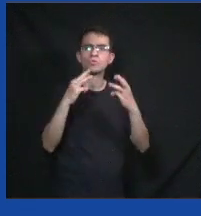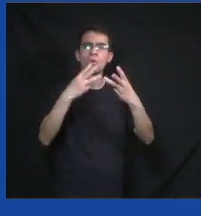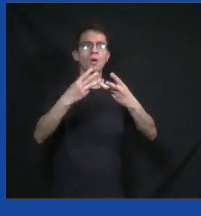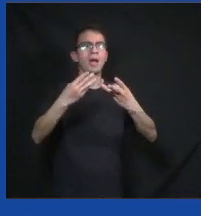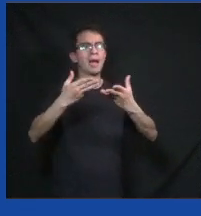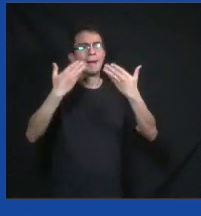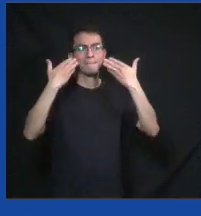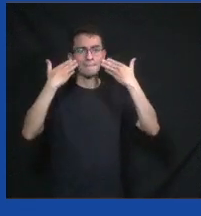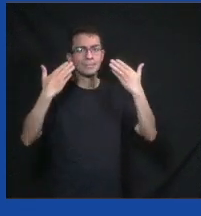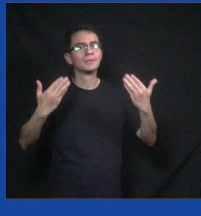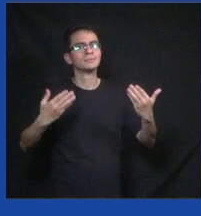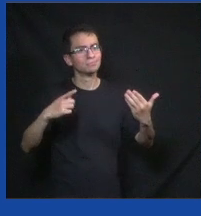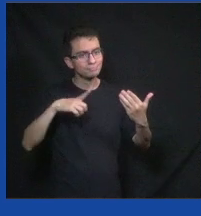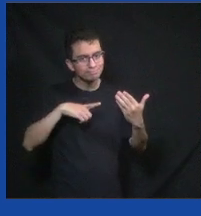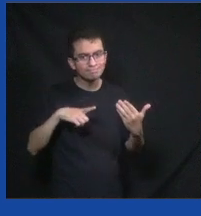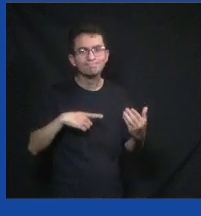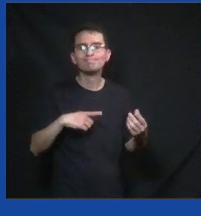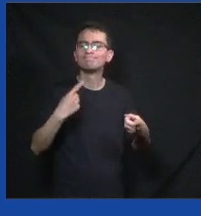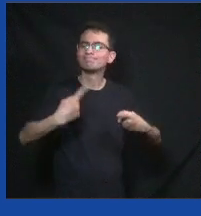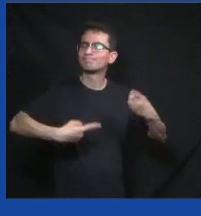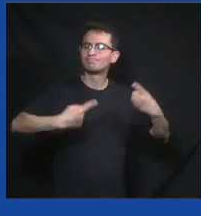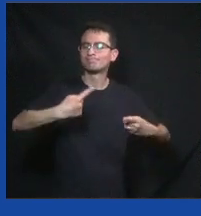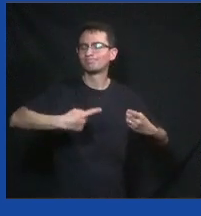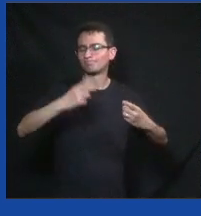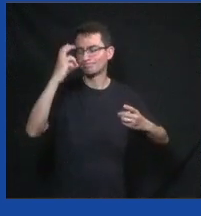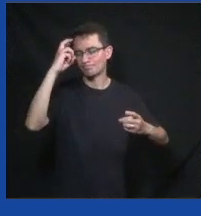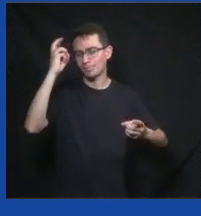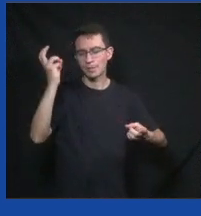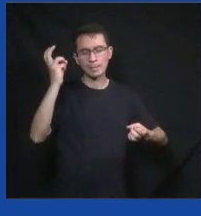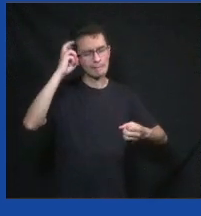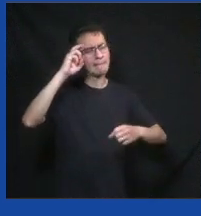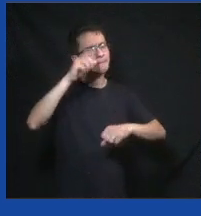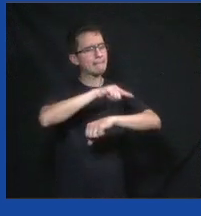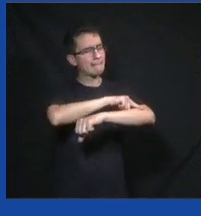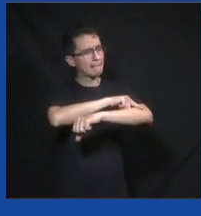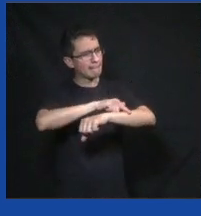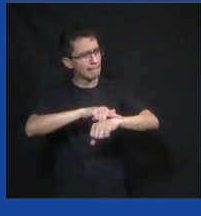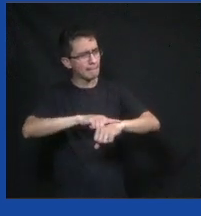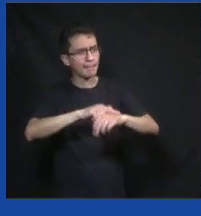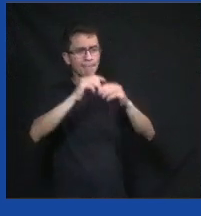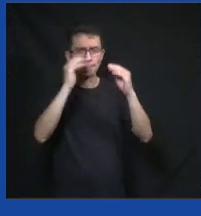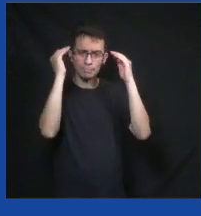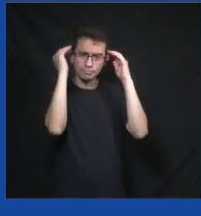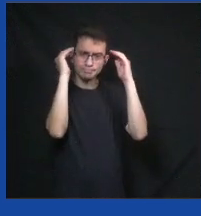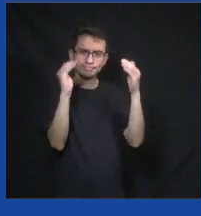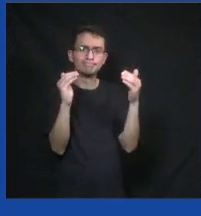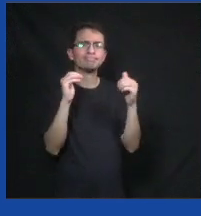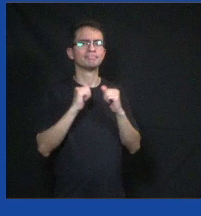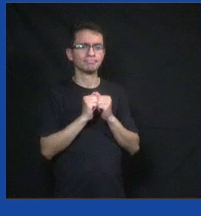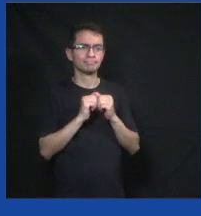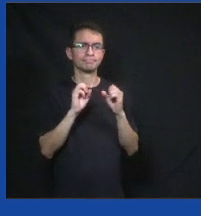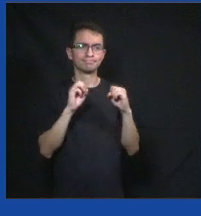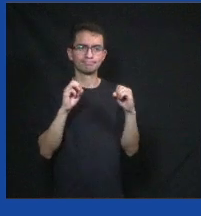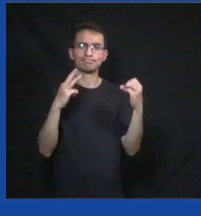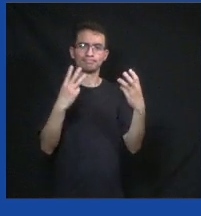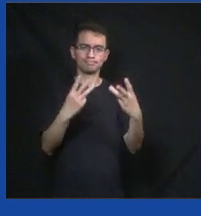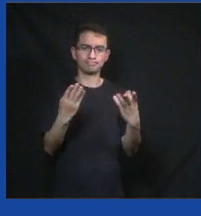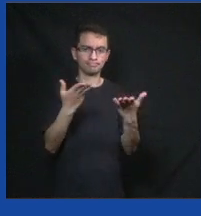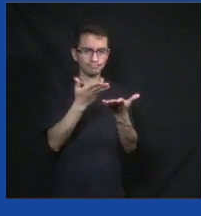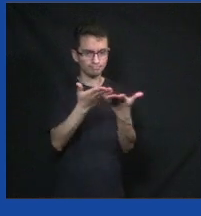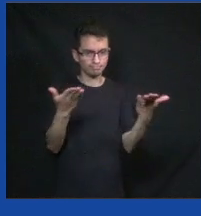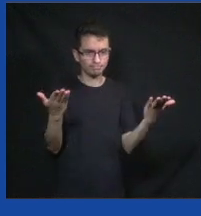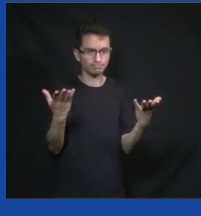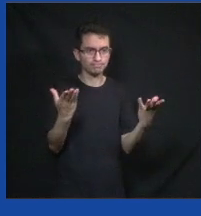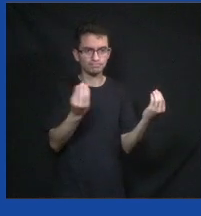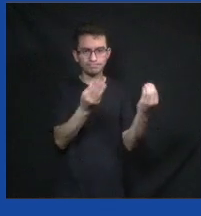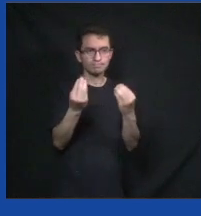que existe uma política de cultura local que deve ser respeitada, mas às vezes a prefeitura vai fazer um show aberto, ela tem algumas bandas lá licitadas e por que não